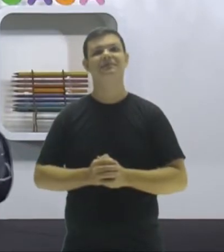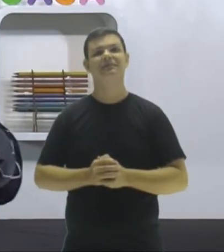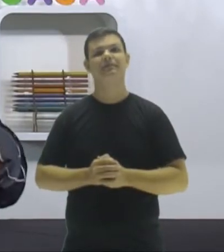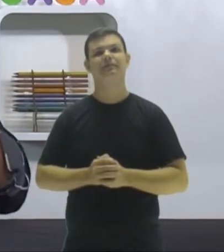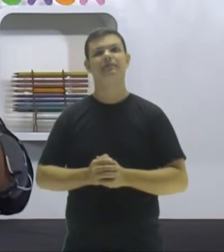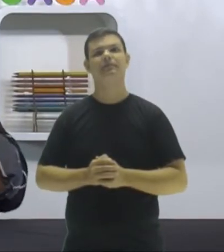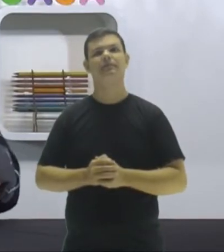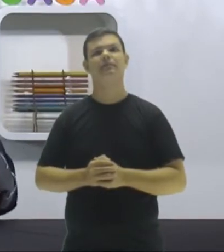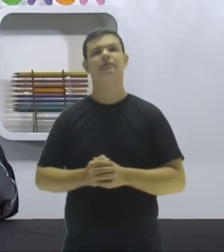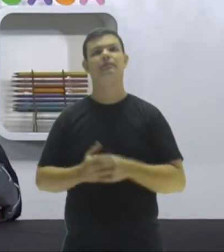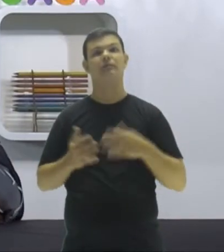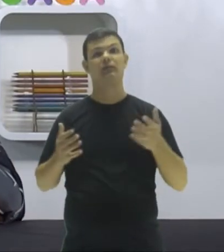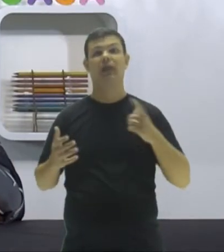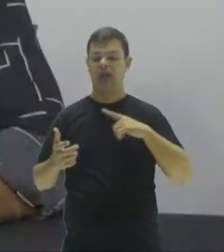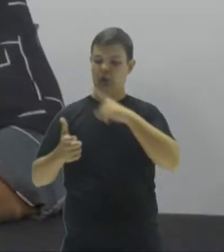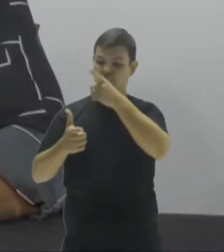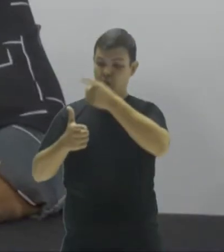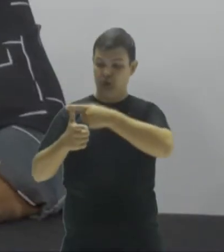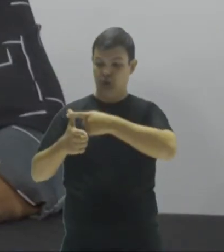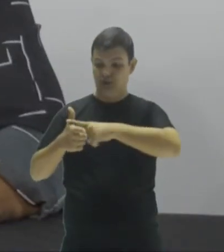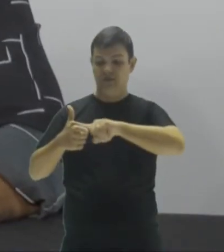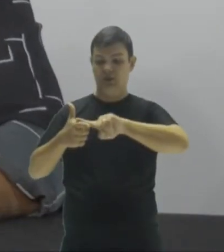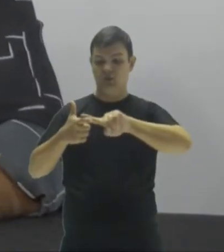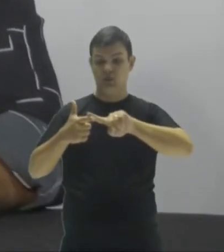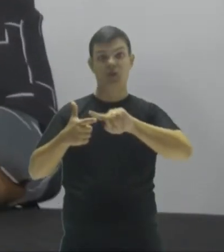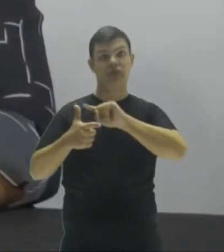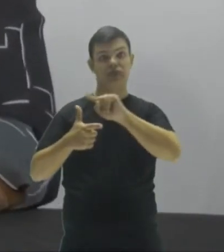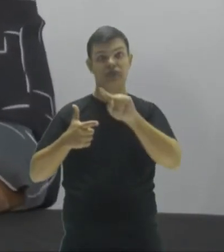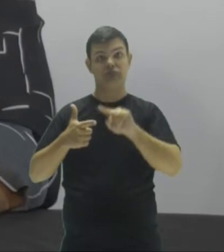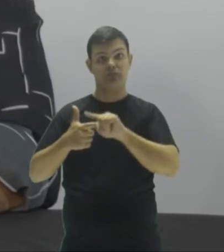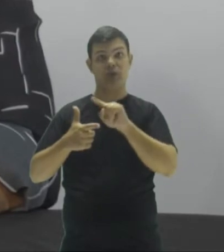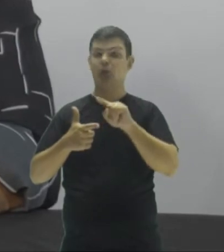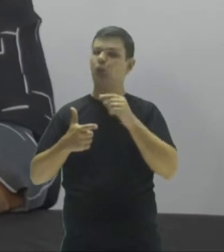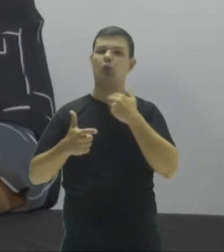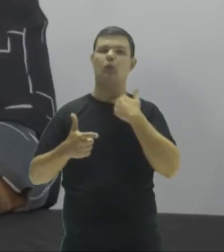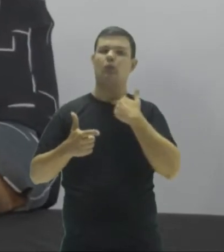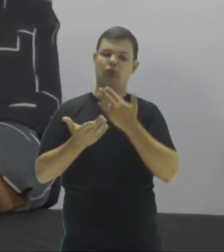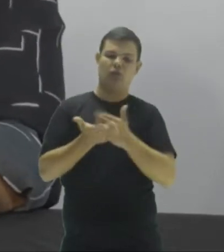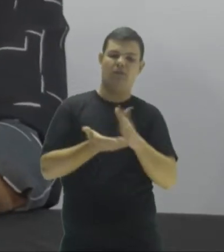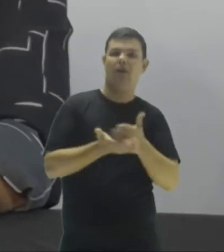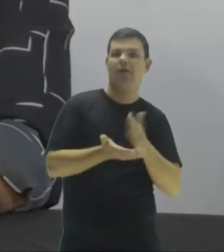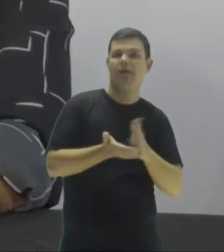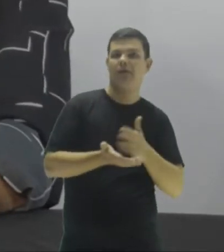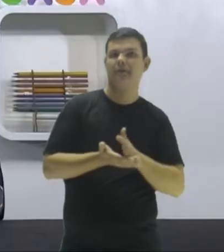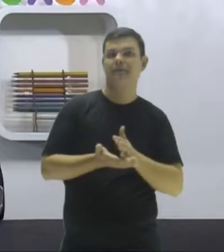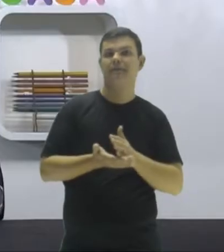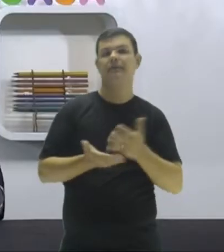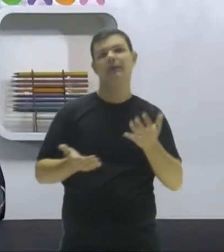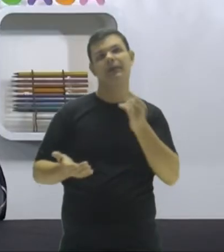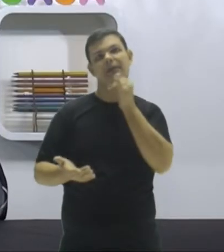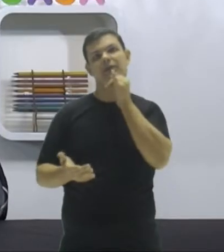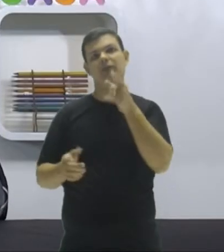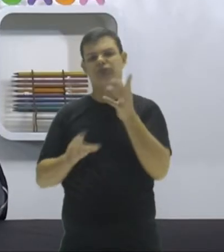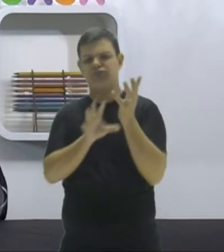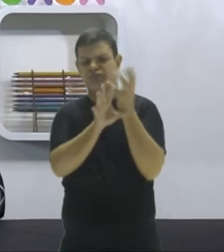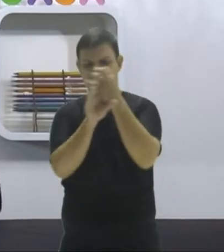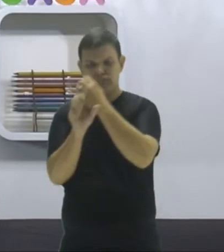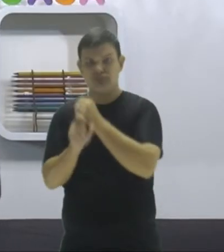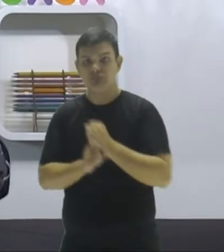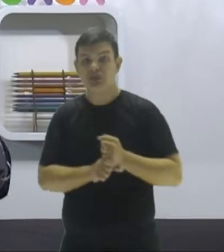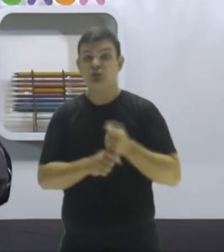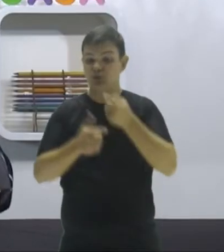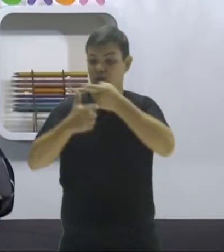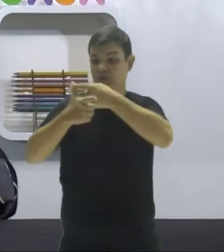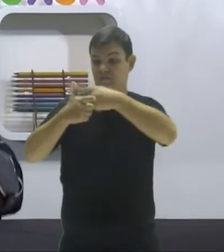Pra que haja um divisor de um número, ele não tem que deixar resto. Então, quando você for fazer uma operação de divisão,